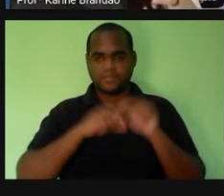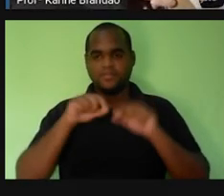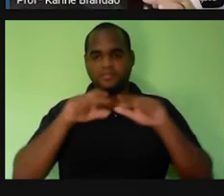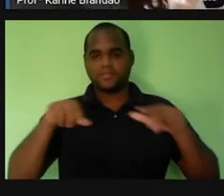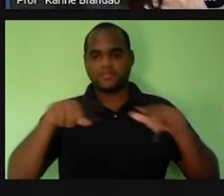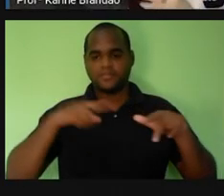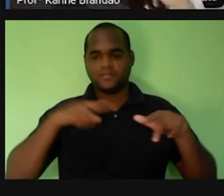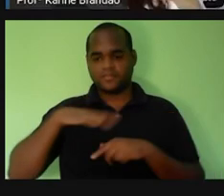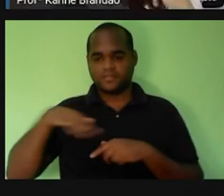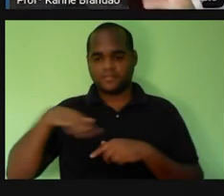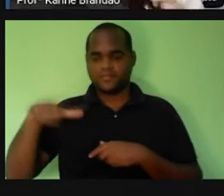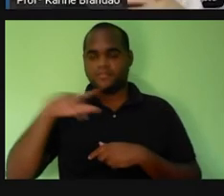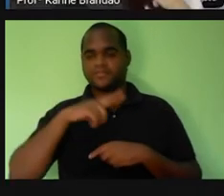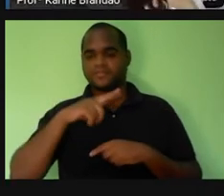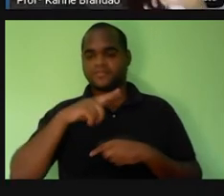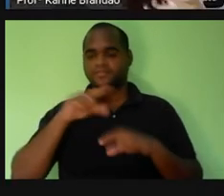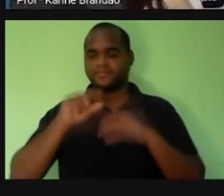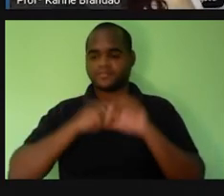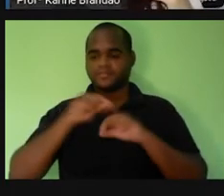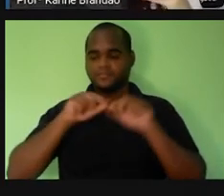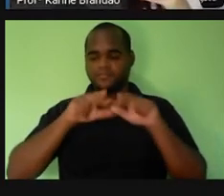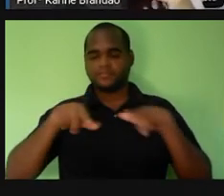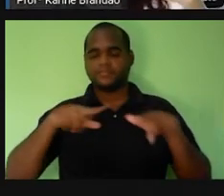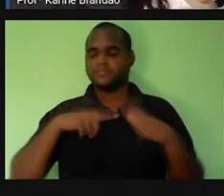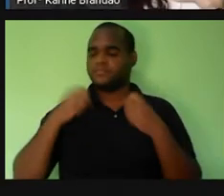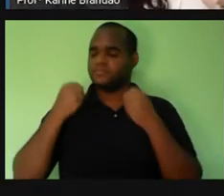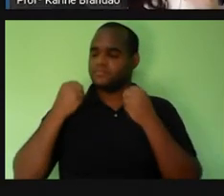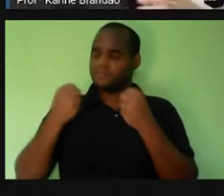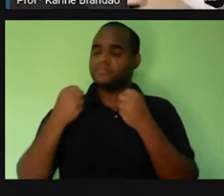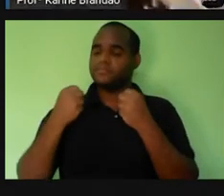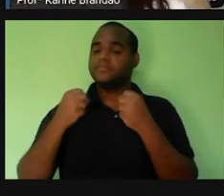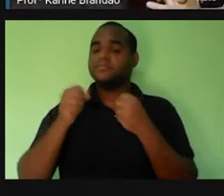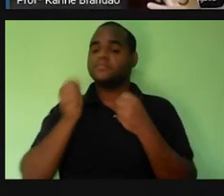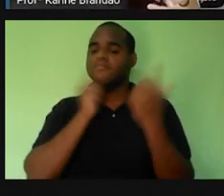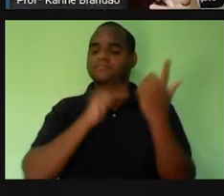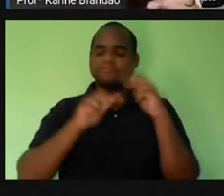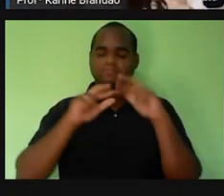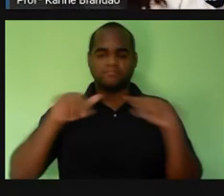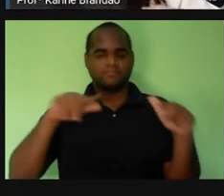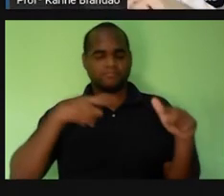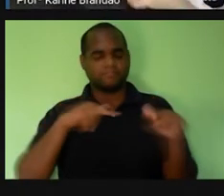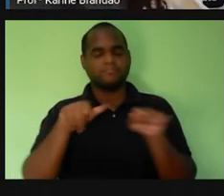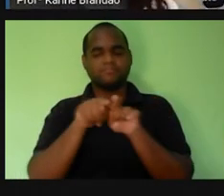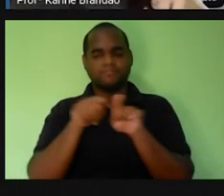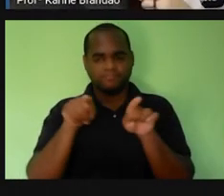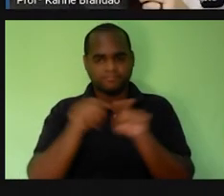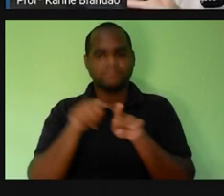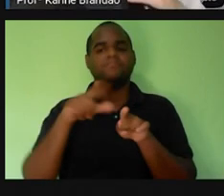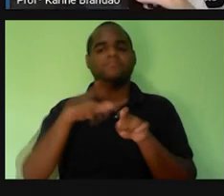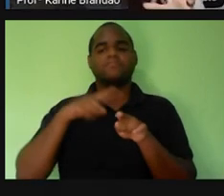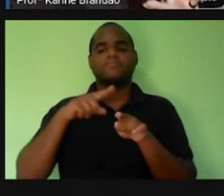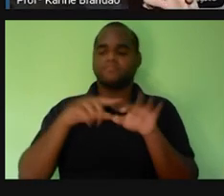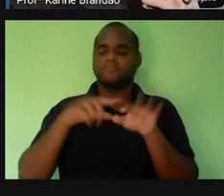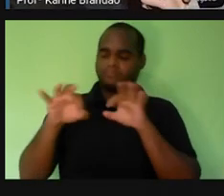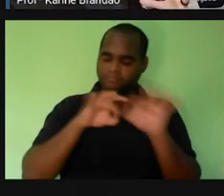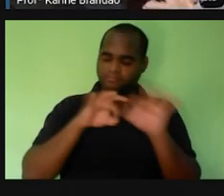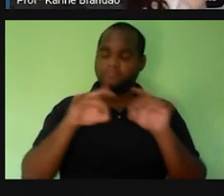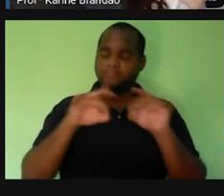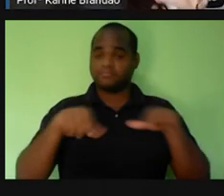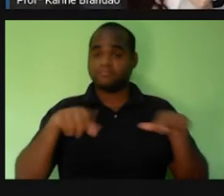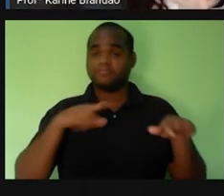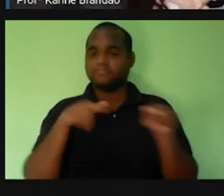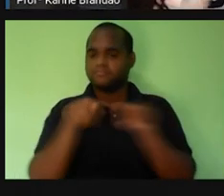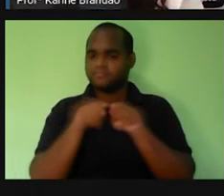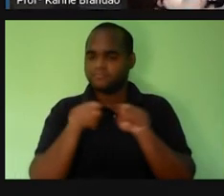riqueza e ele vai ter também uma relação de poder e ele vai ter uma organização e ele vai ter uma manutenção dessa organização.